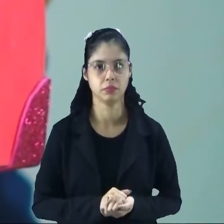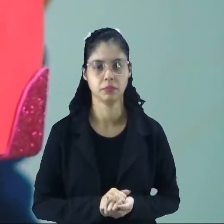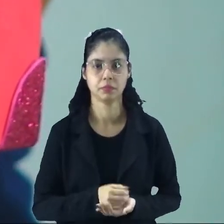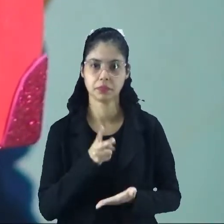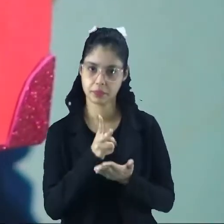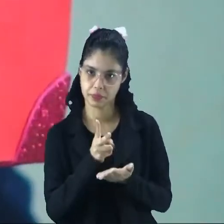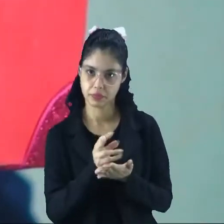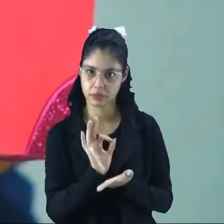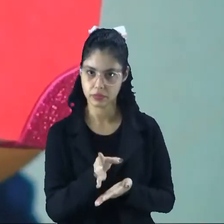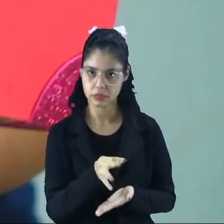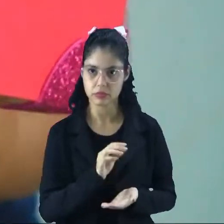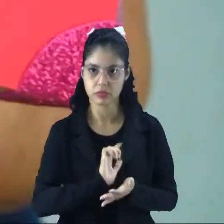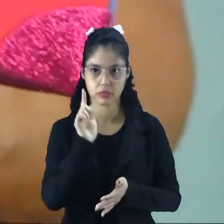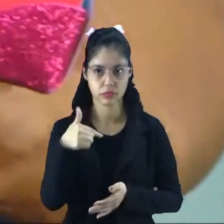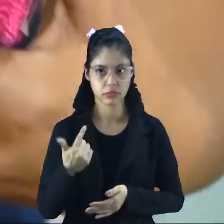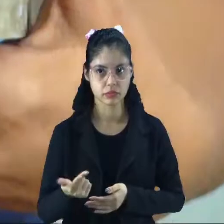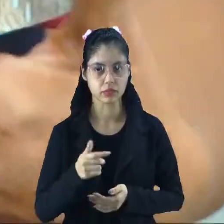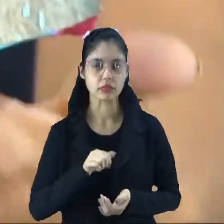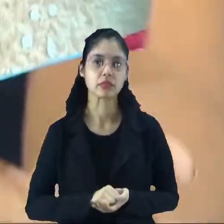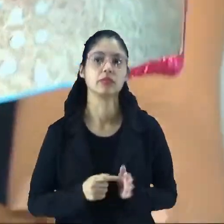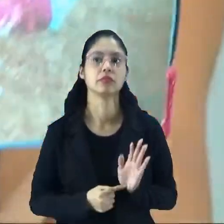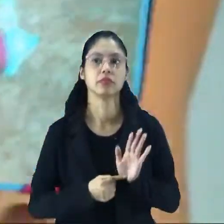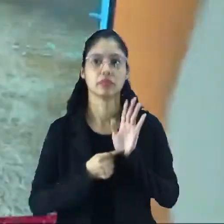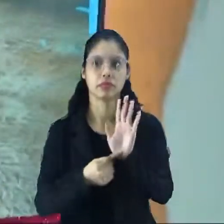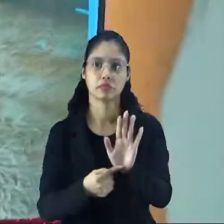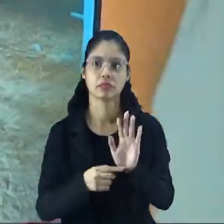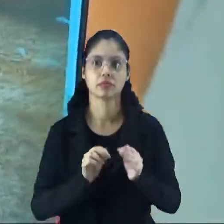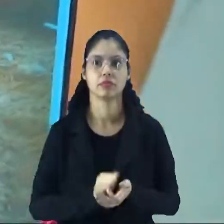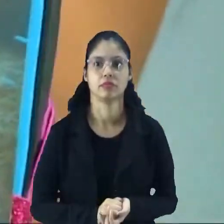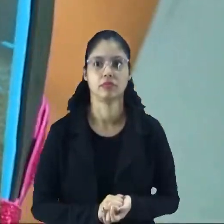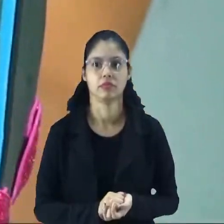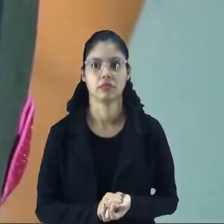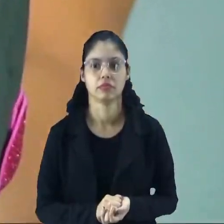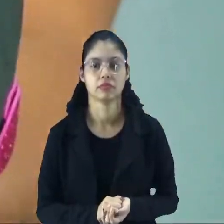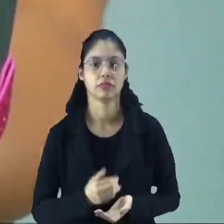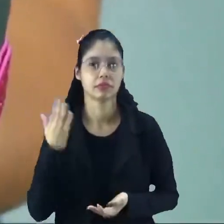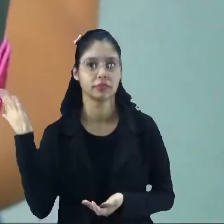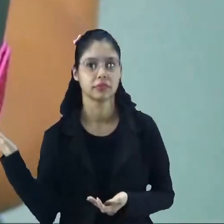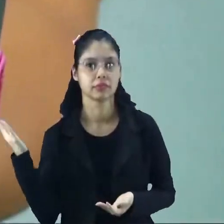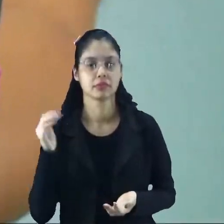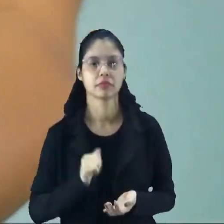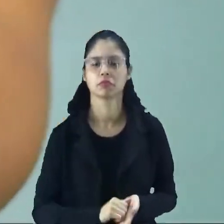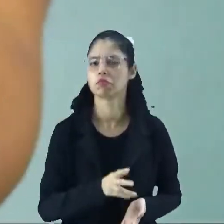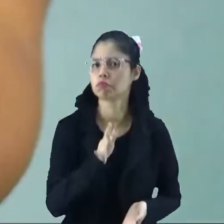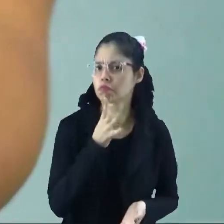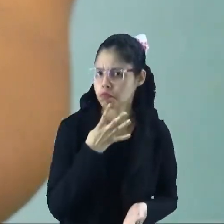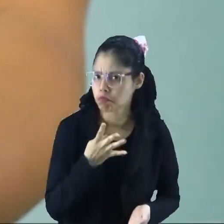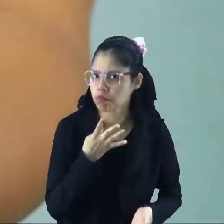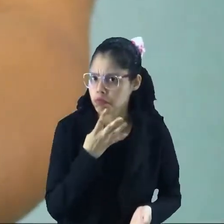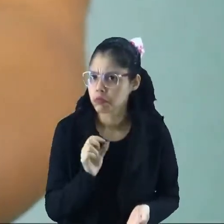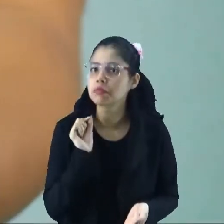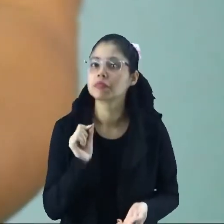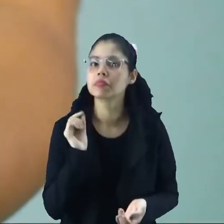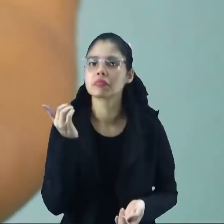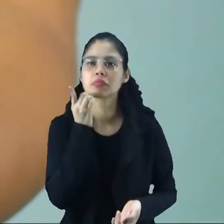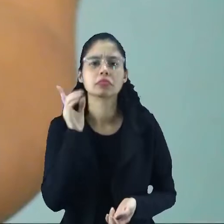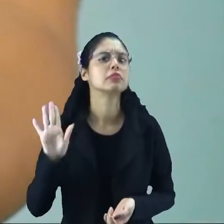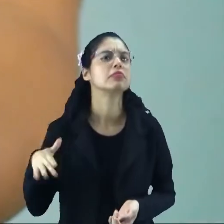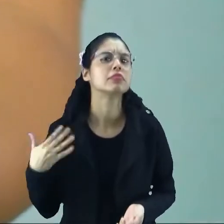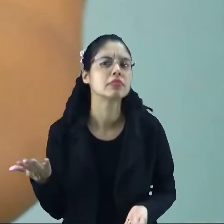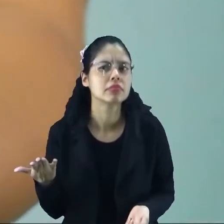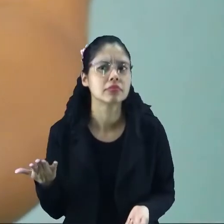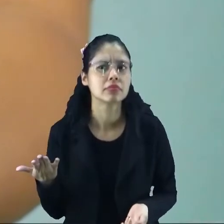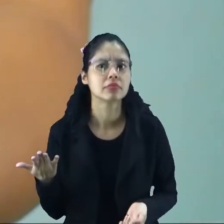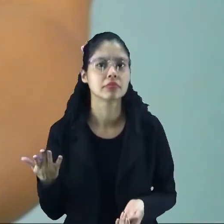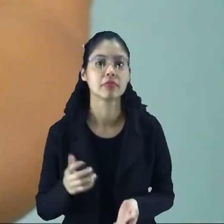certo? Outro, gente, que eu vou mostrar para vocês é esse daqui. Quem sabe que data comemorativa